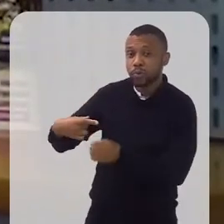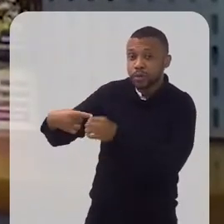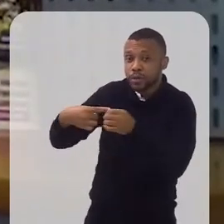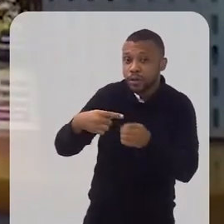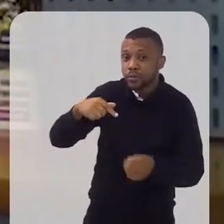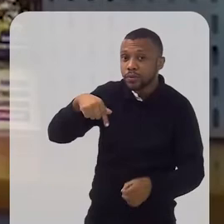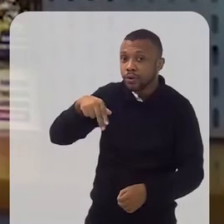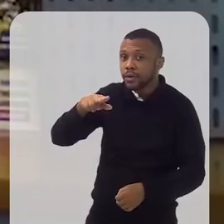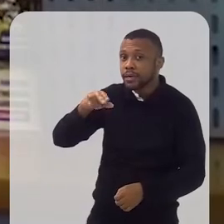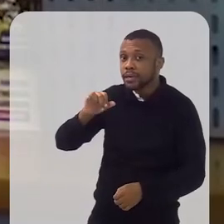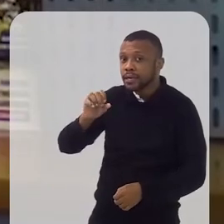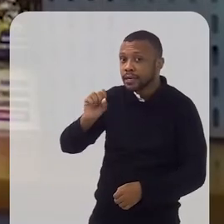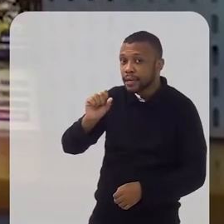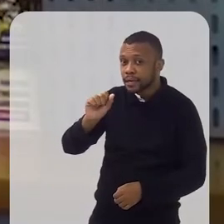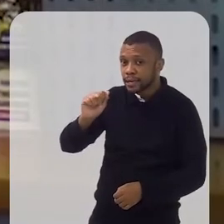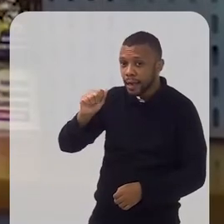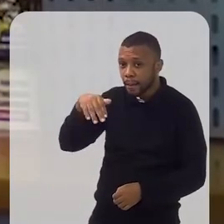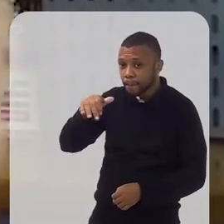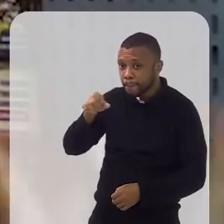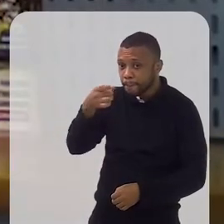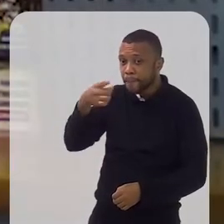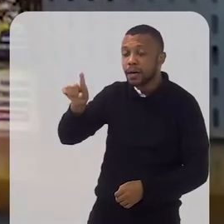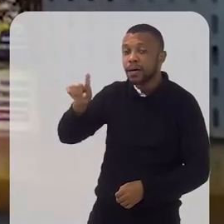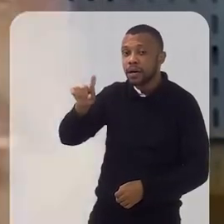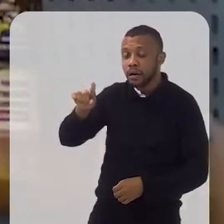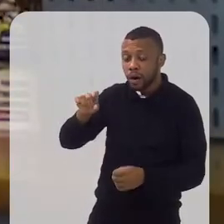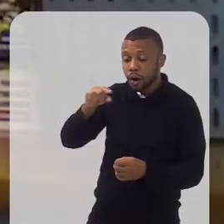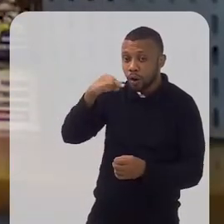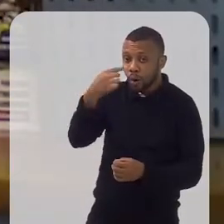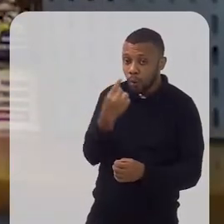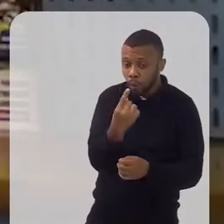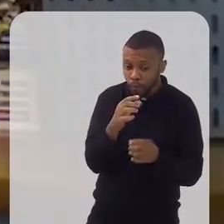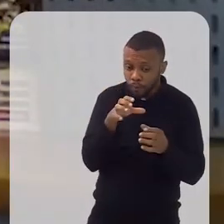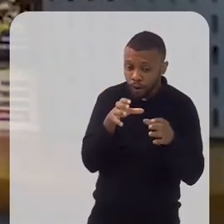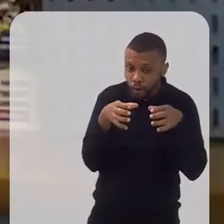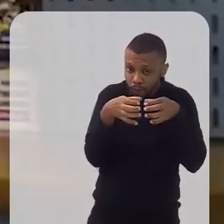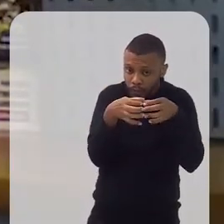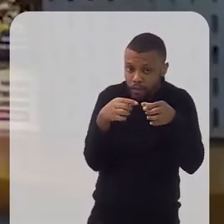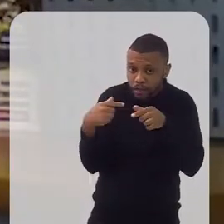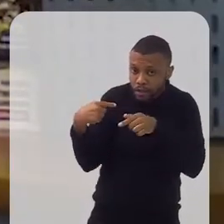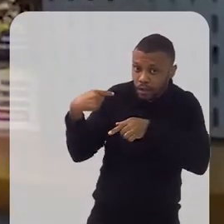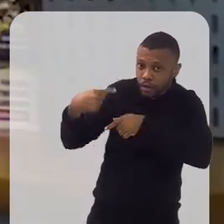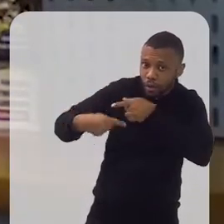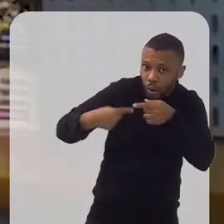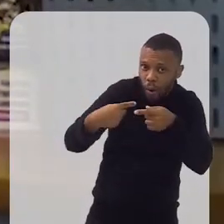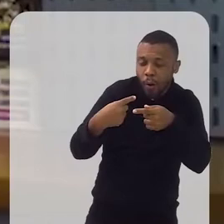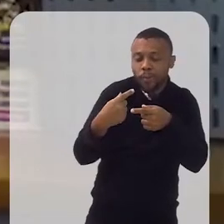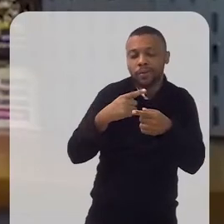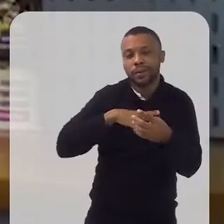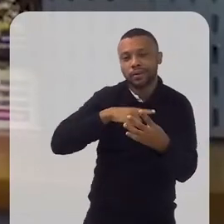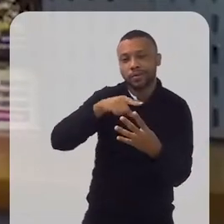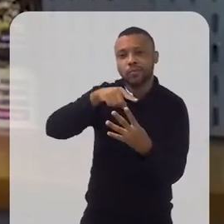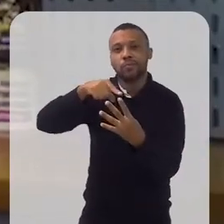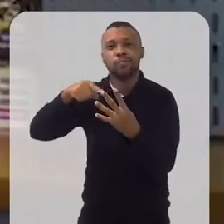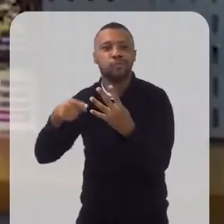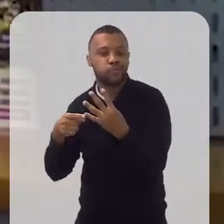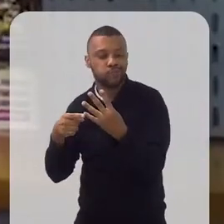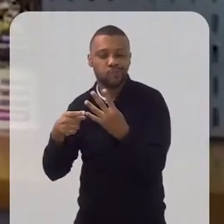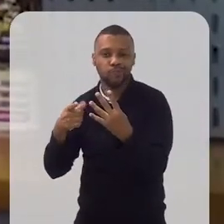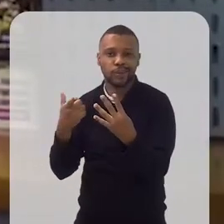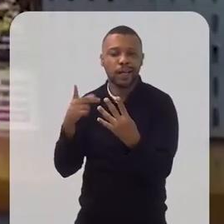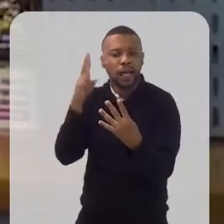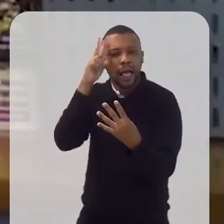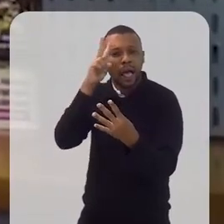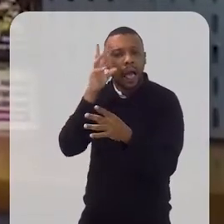um quilombo que faz parte de quatro outros quilombos remanescentes, ele traz uma história muito linda porque ele tem saudade do